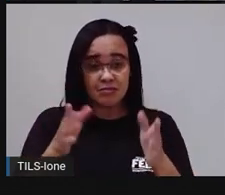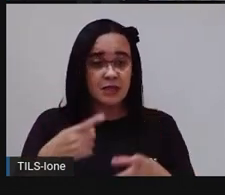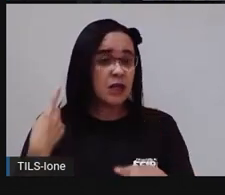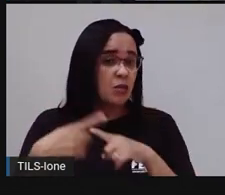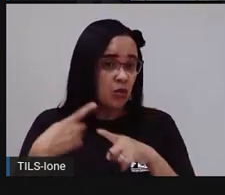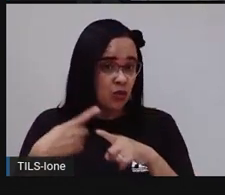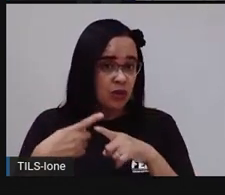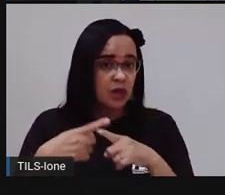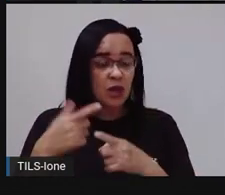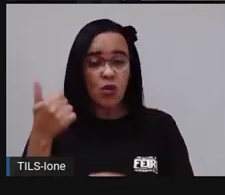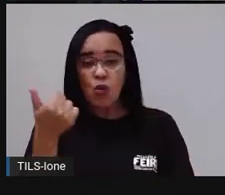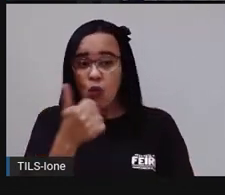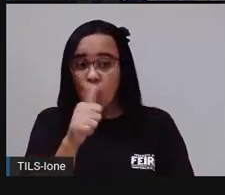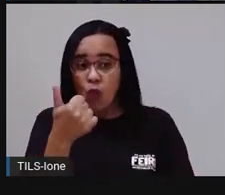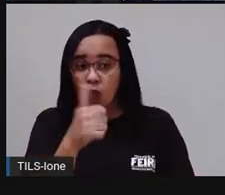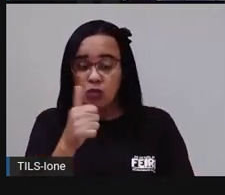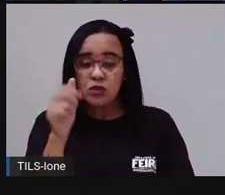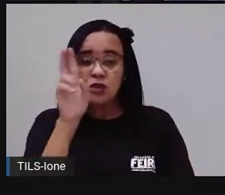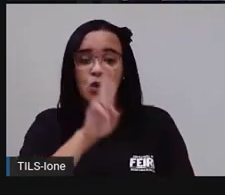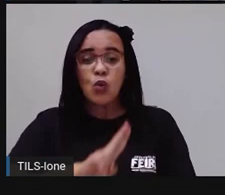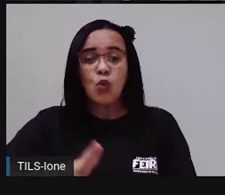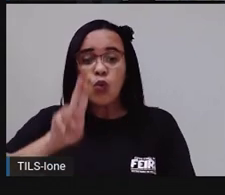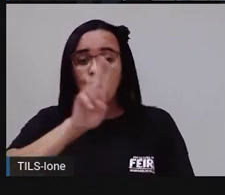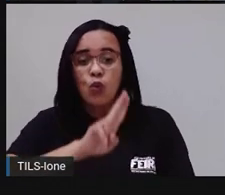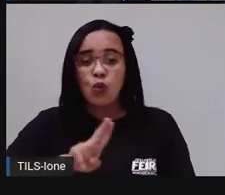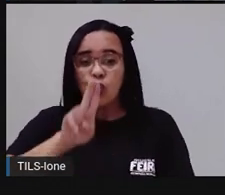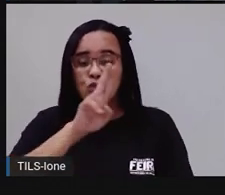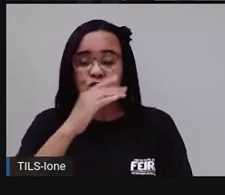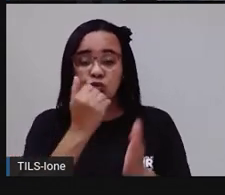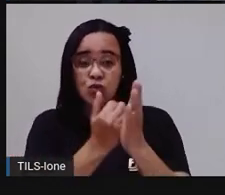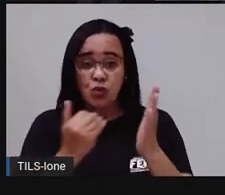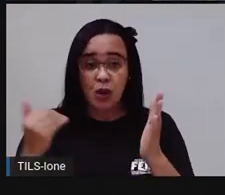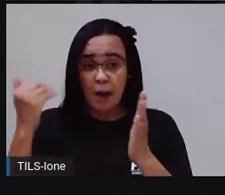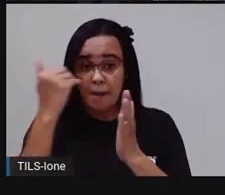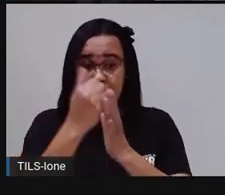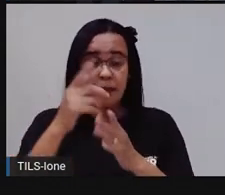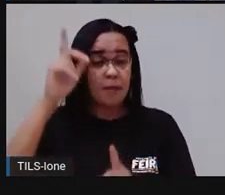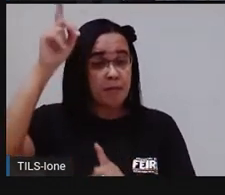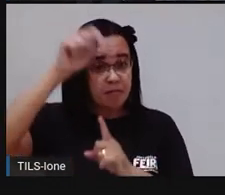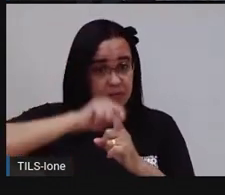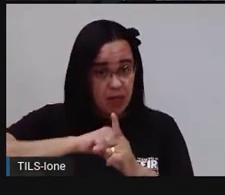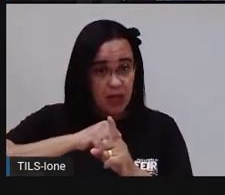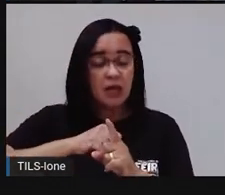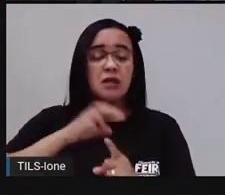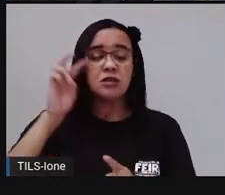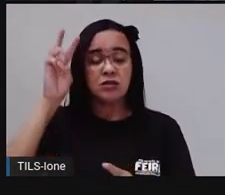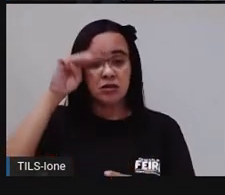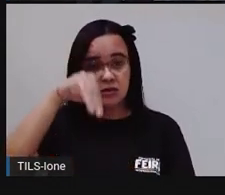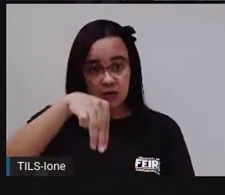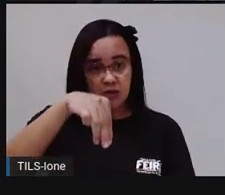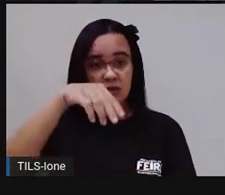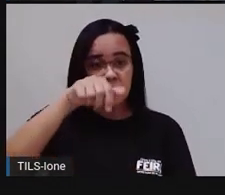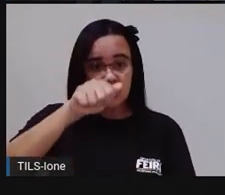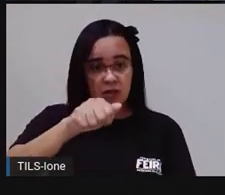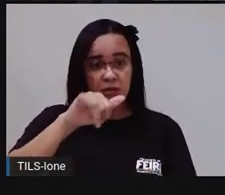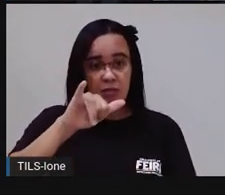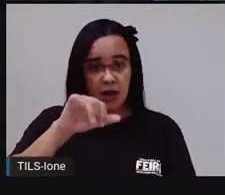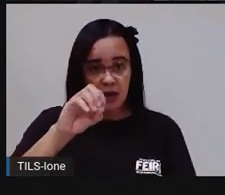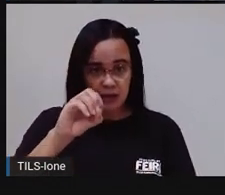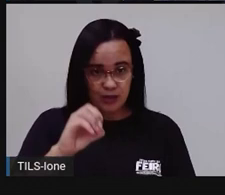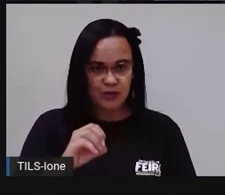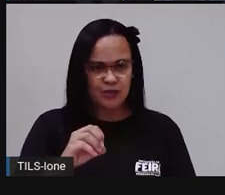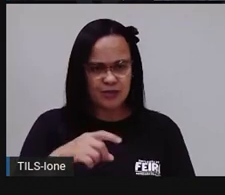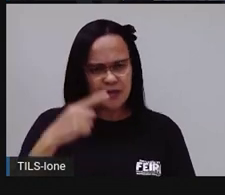metros cúbicos a mais, né? No mês de maio, né? Então, ele tinha consumido 14